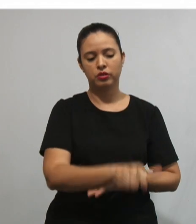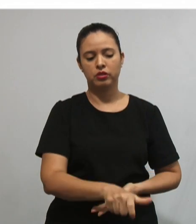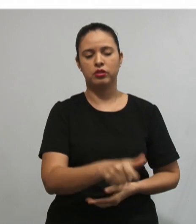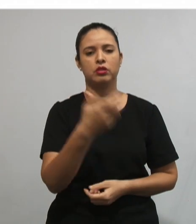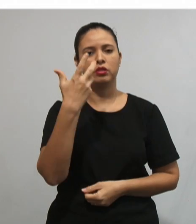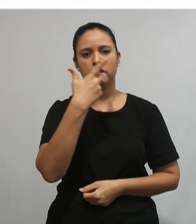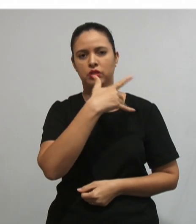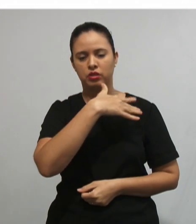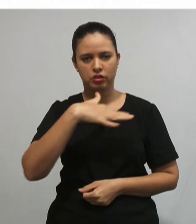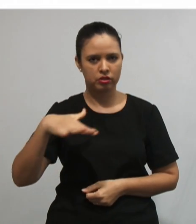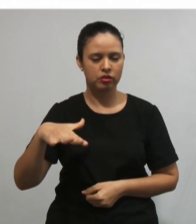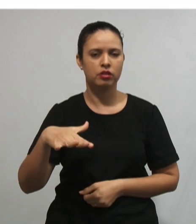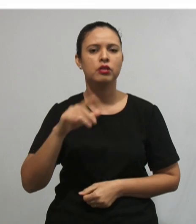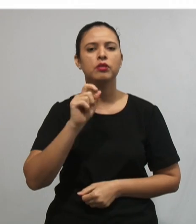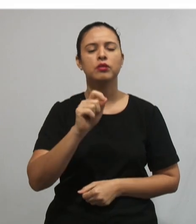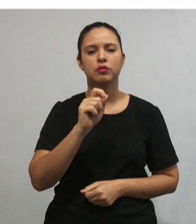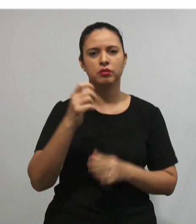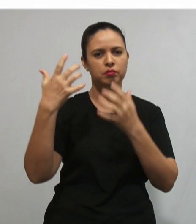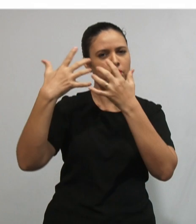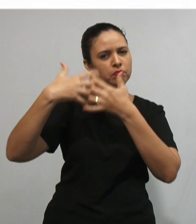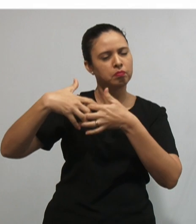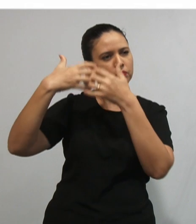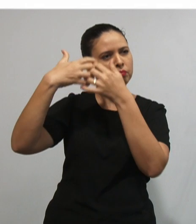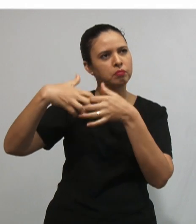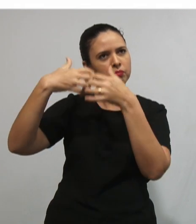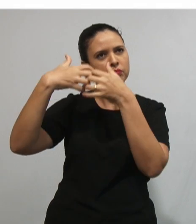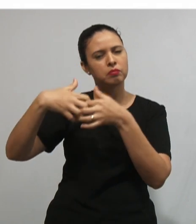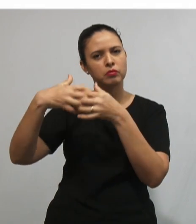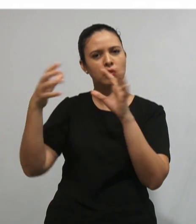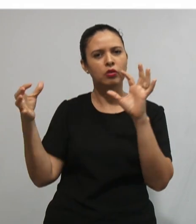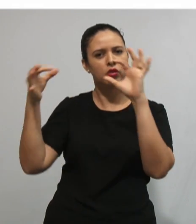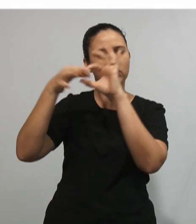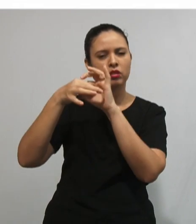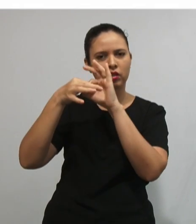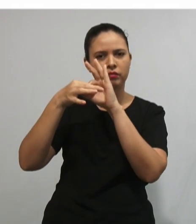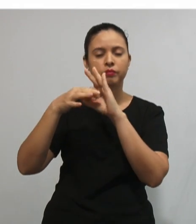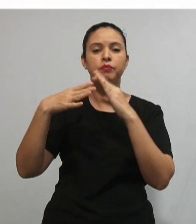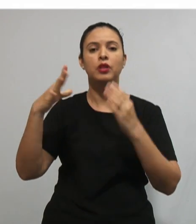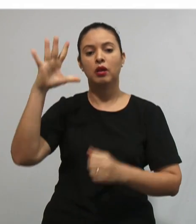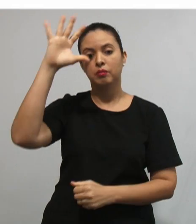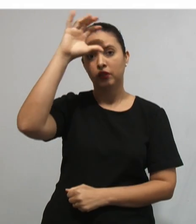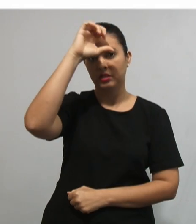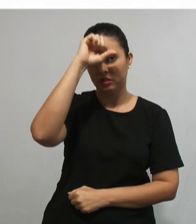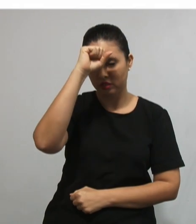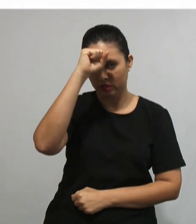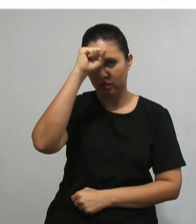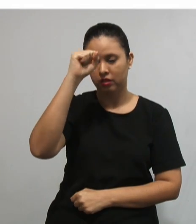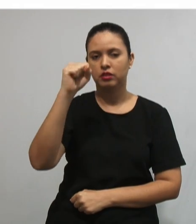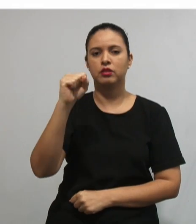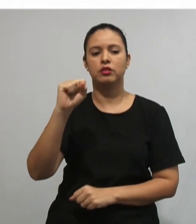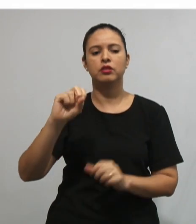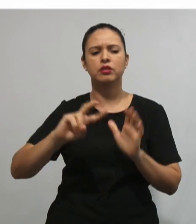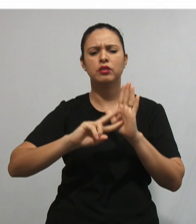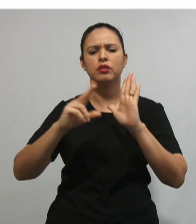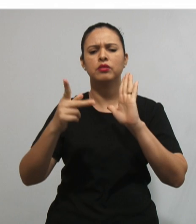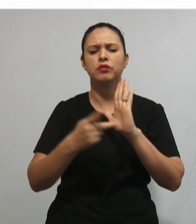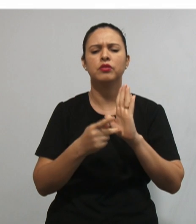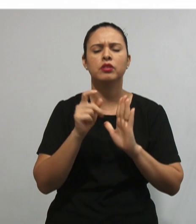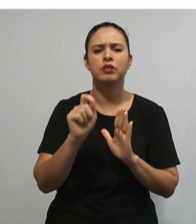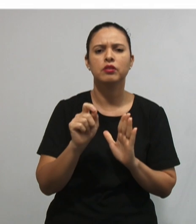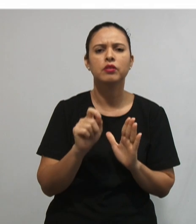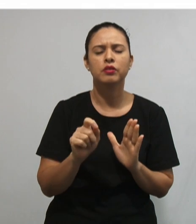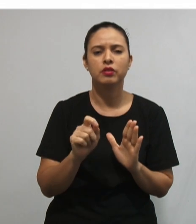estrutura cognitiva. Aprendizagem significativa, portanto, ela vai ocorrer pelo